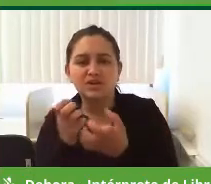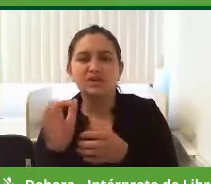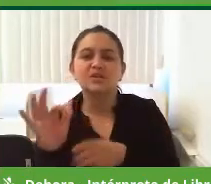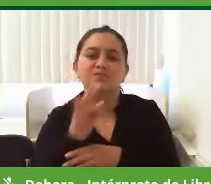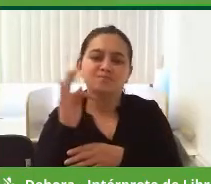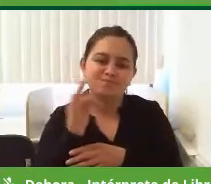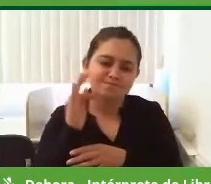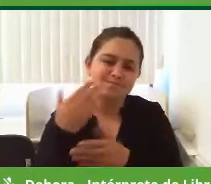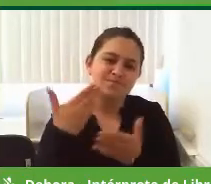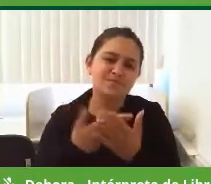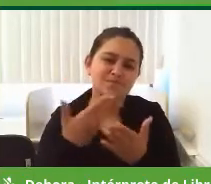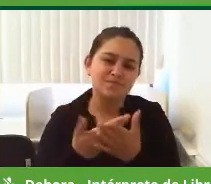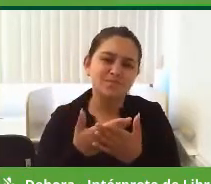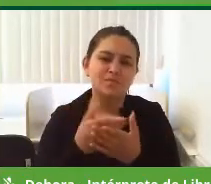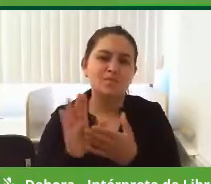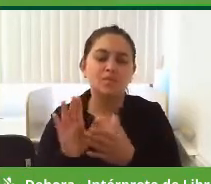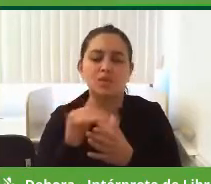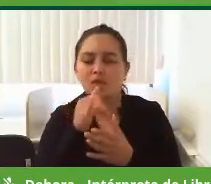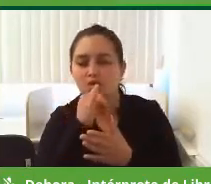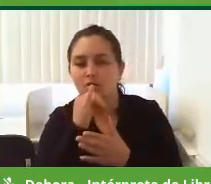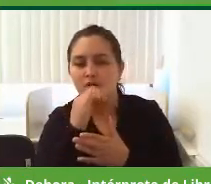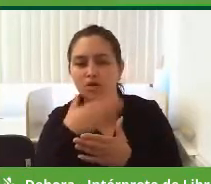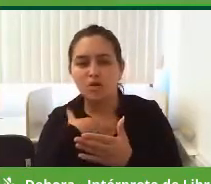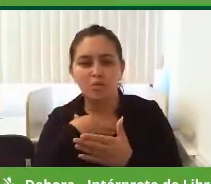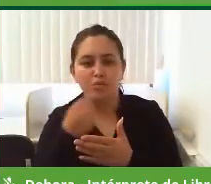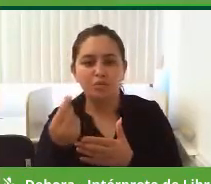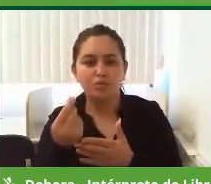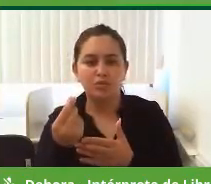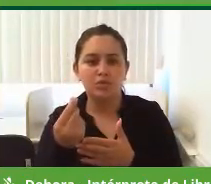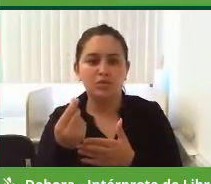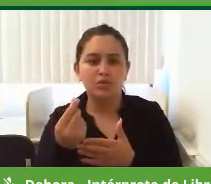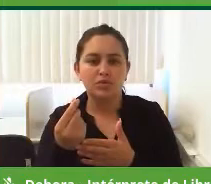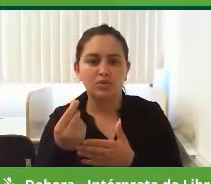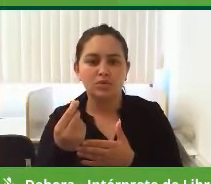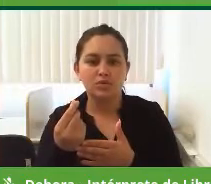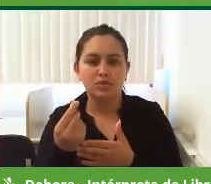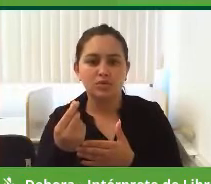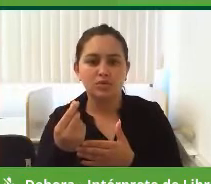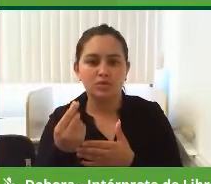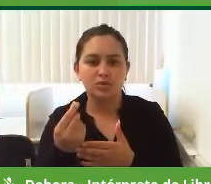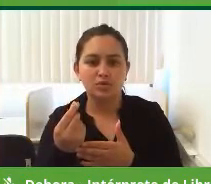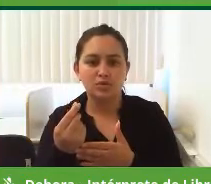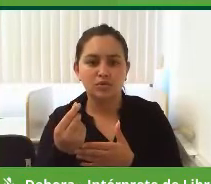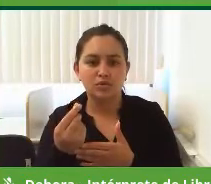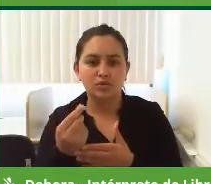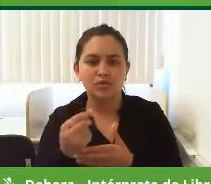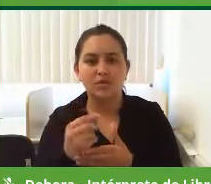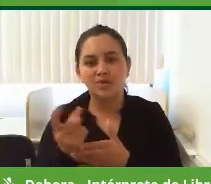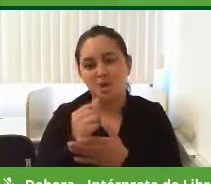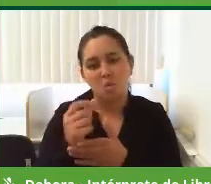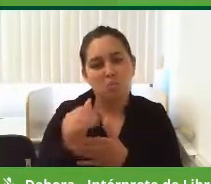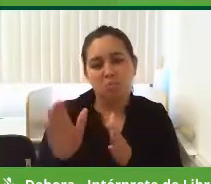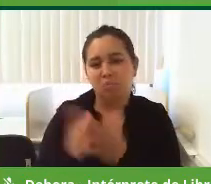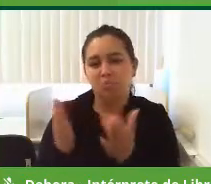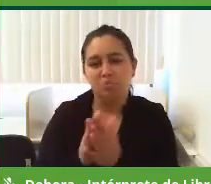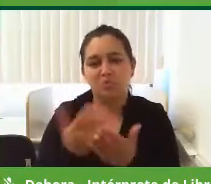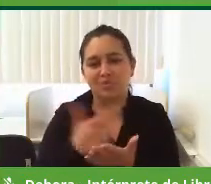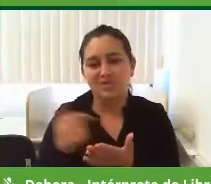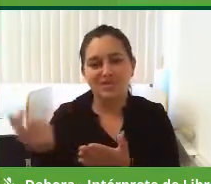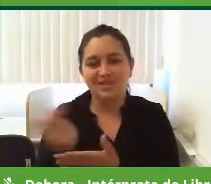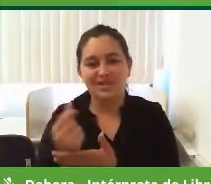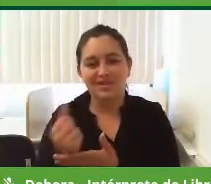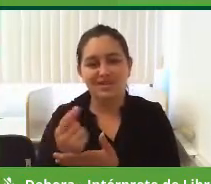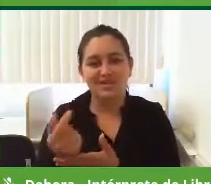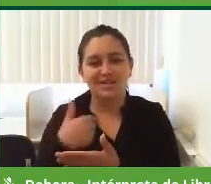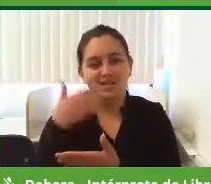faculdade, porque eu, por exemplo, meus filhos são filhos de pai pobre, que sou eu, então eu digo para você